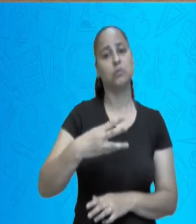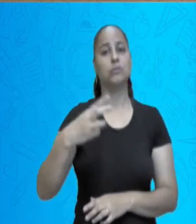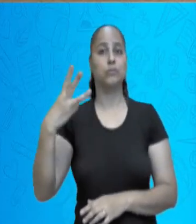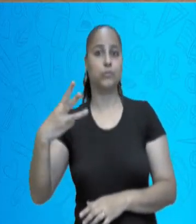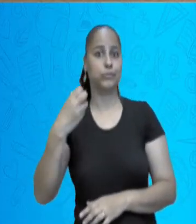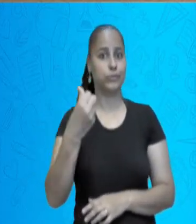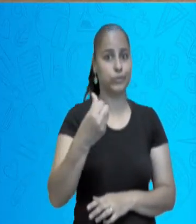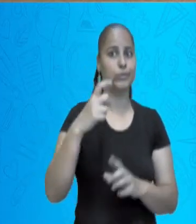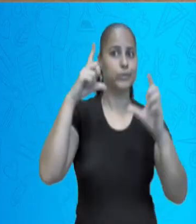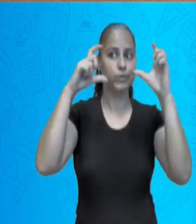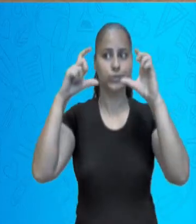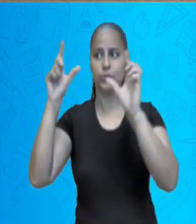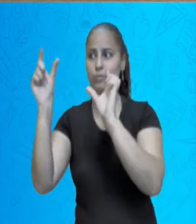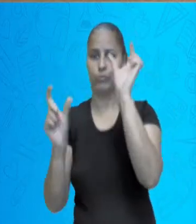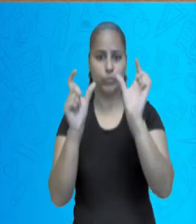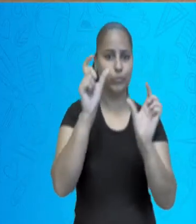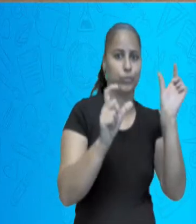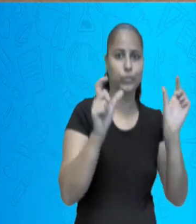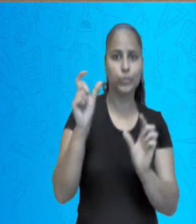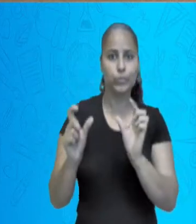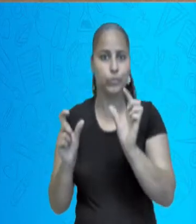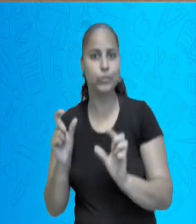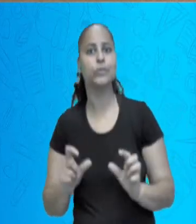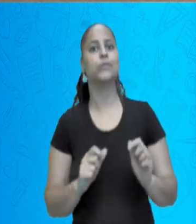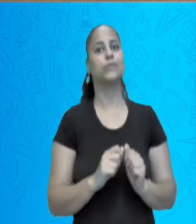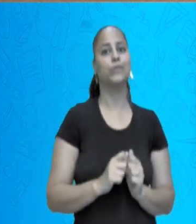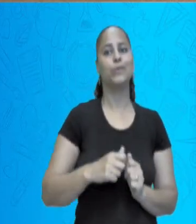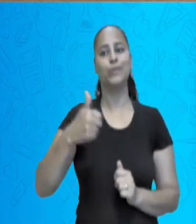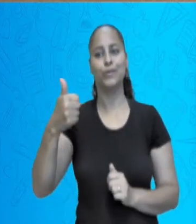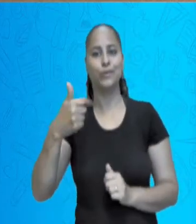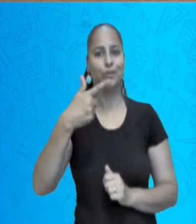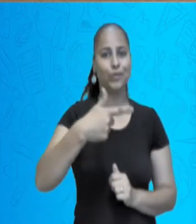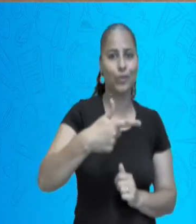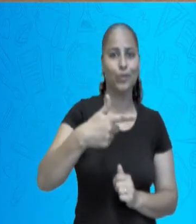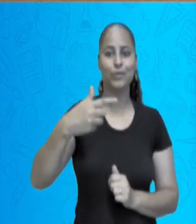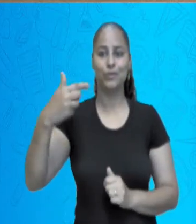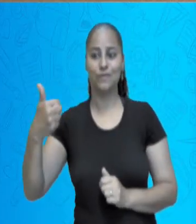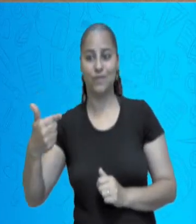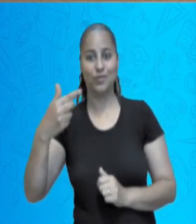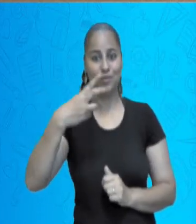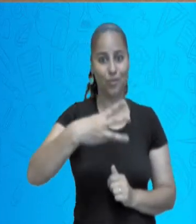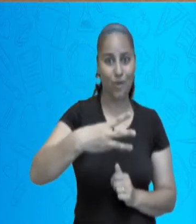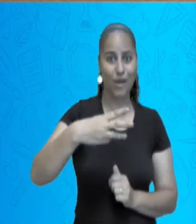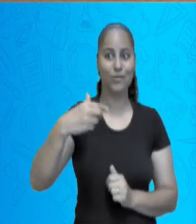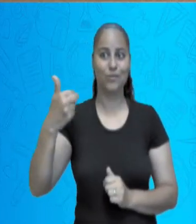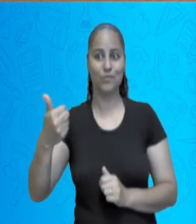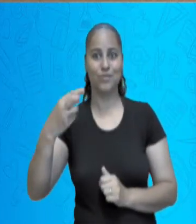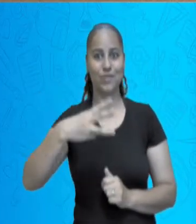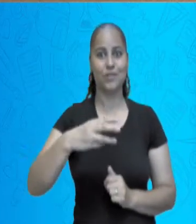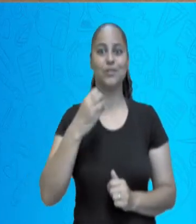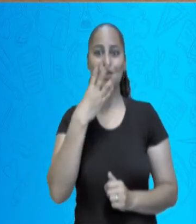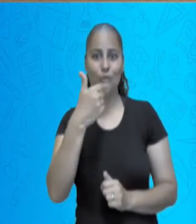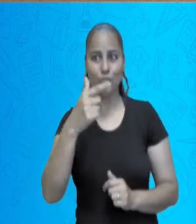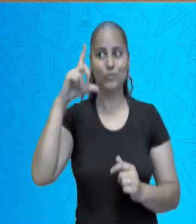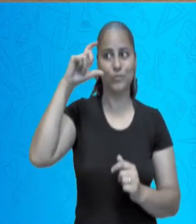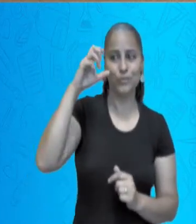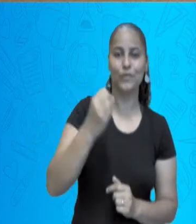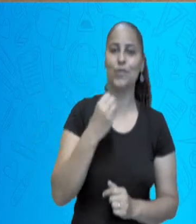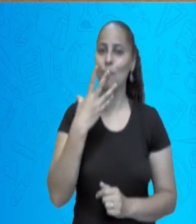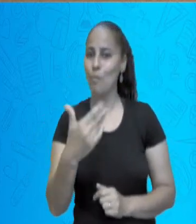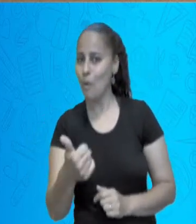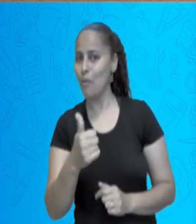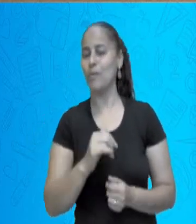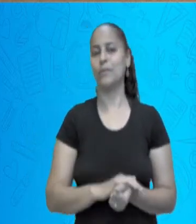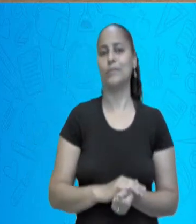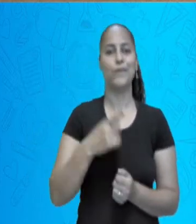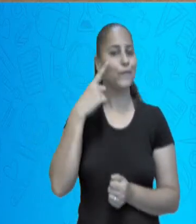poses, você tinha 12, 24, ou 36 chances de tirar uma foto boa. E